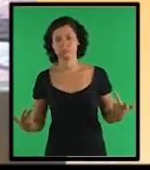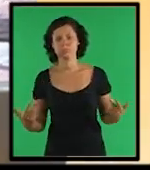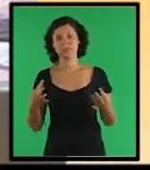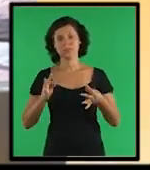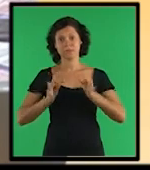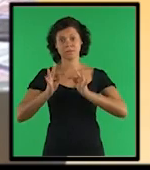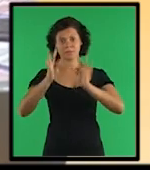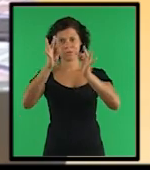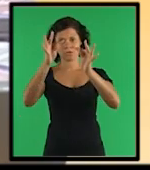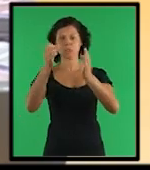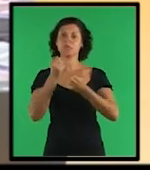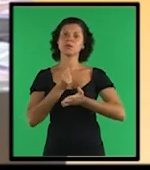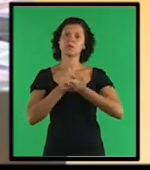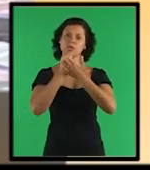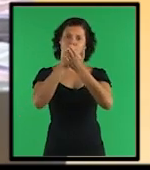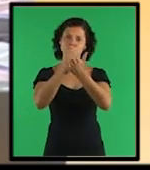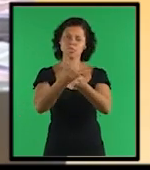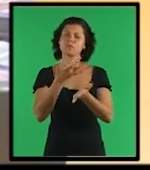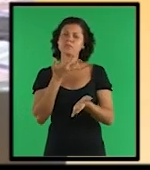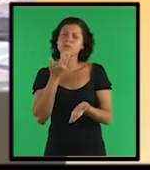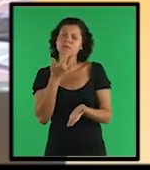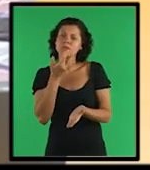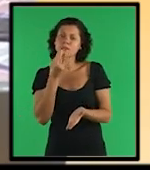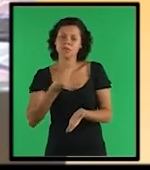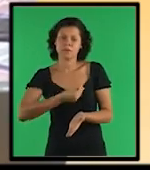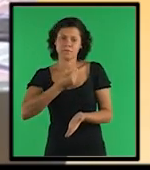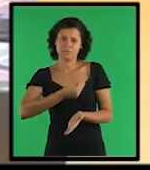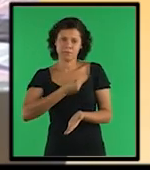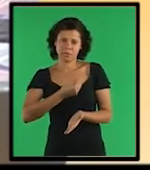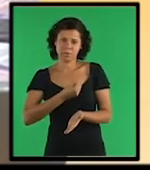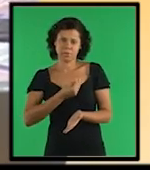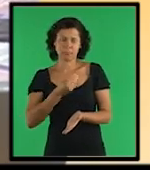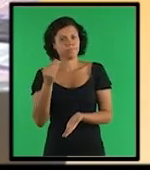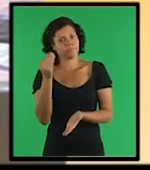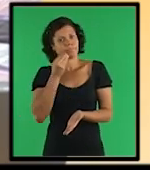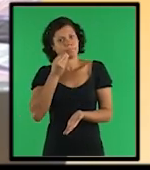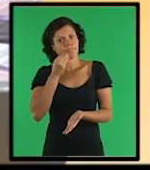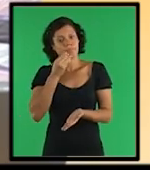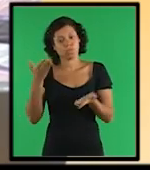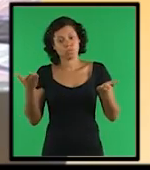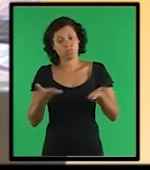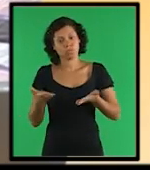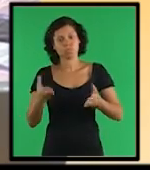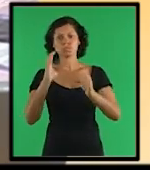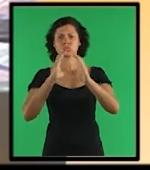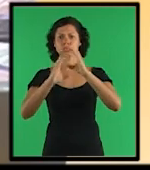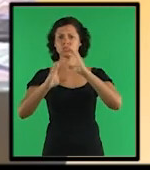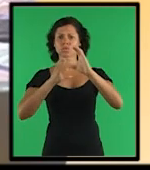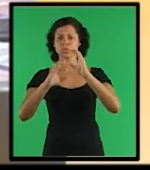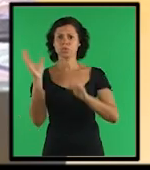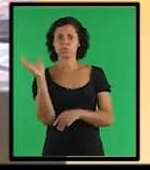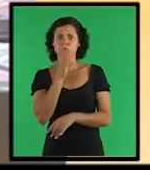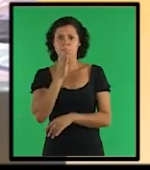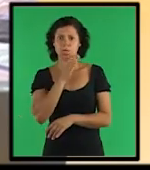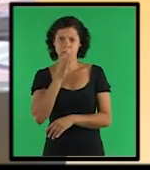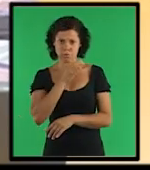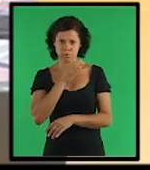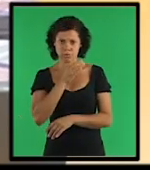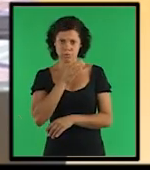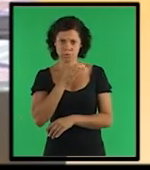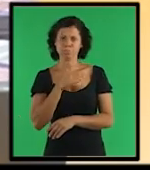de certa forma, facilita as nossas ações diárias. Sem dúvida, nos comunicamos com maior rapidez que em tempos passados.